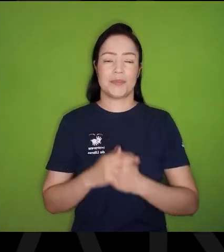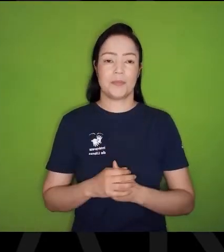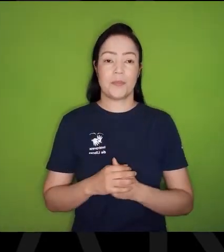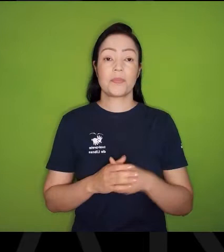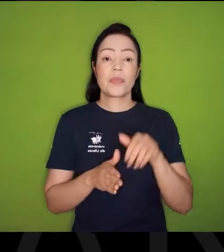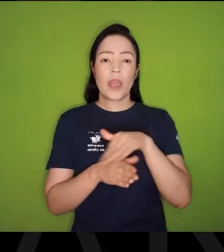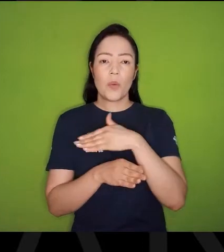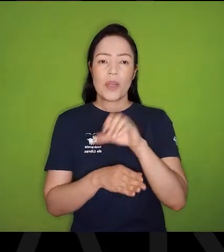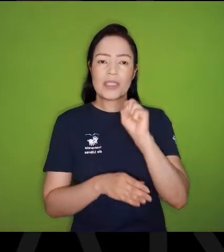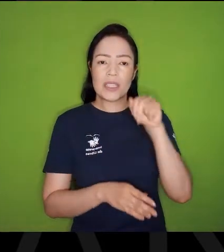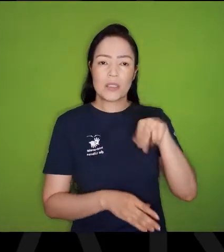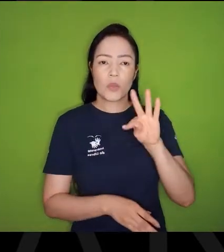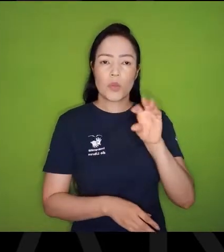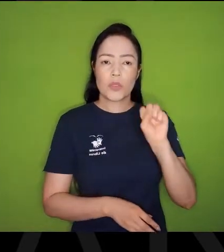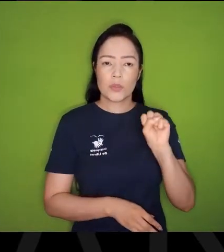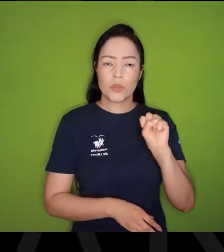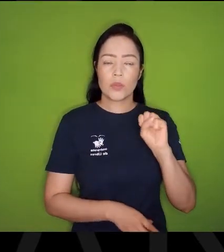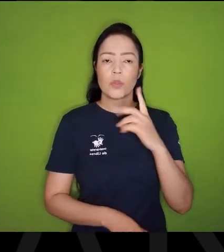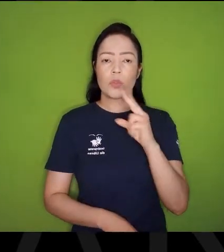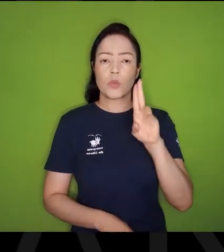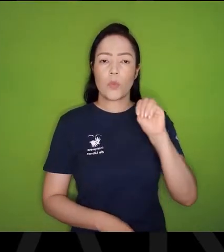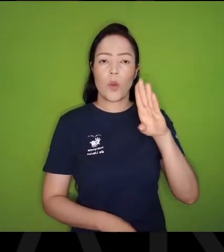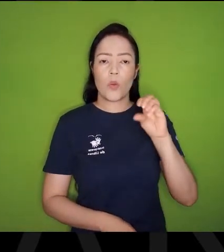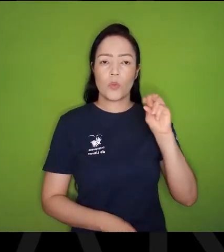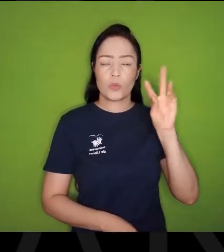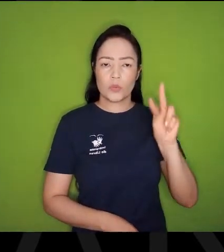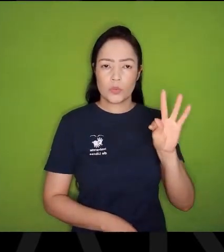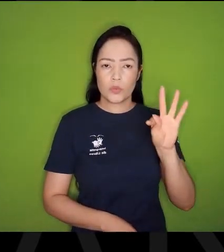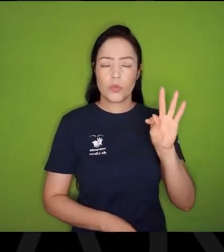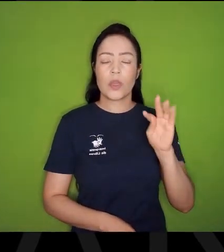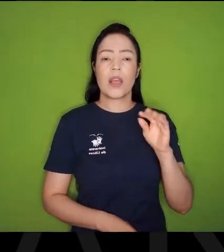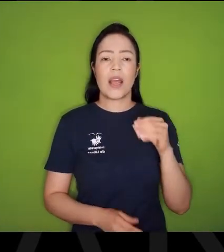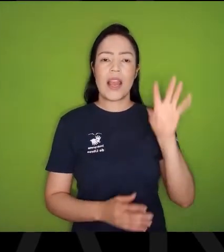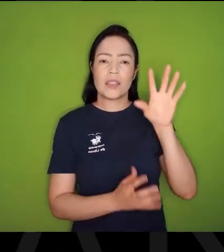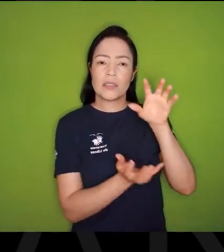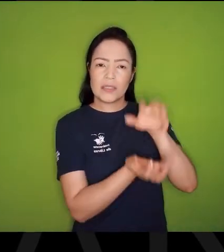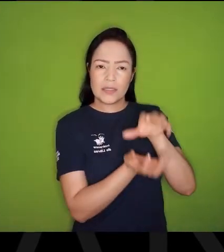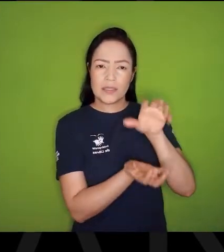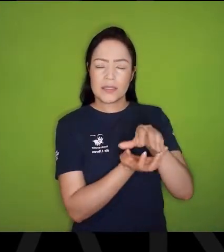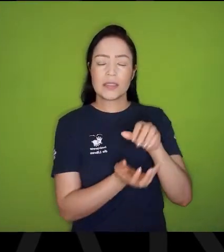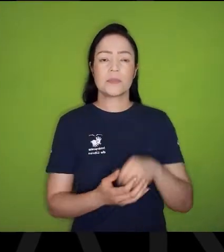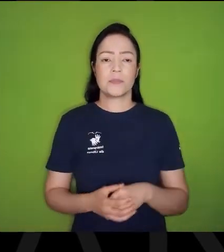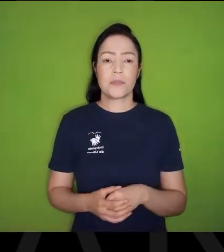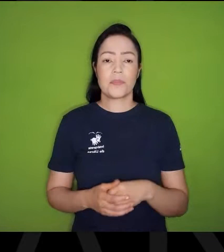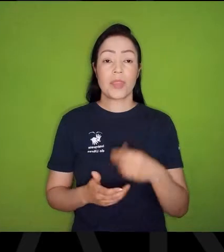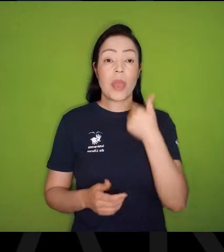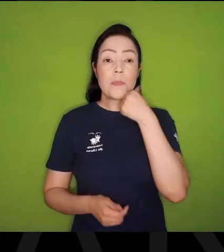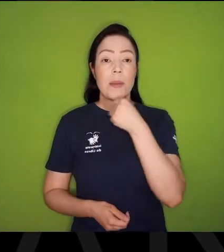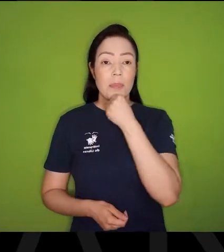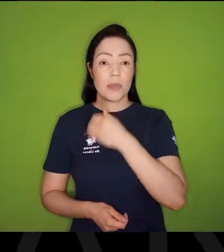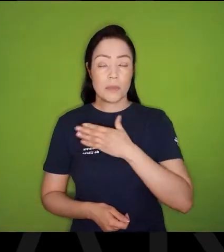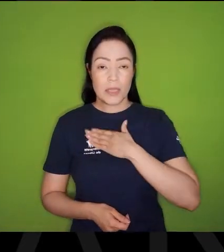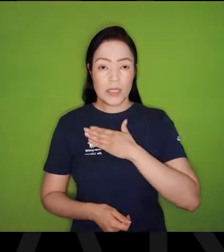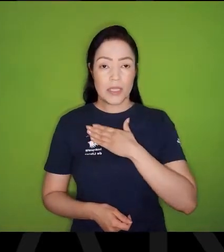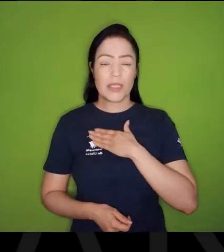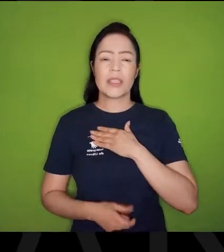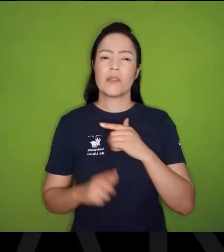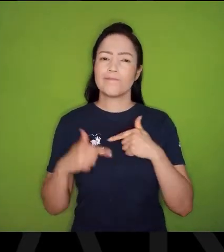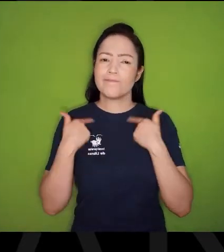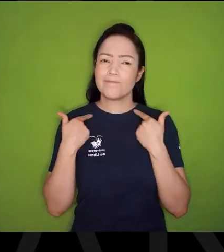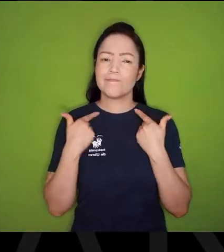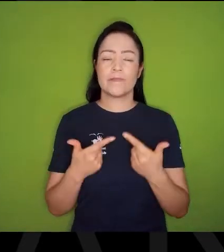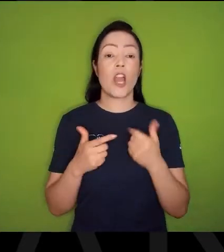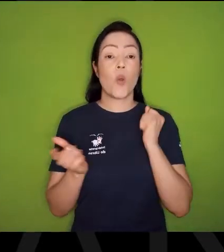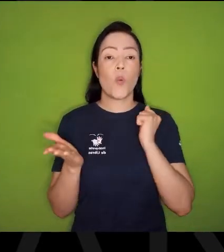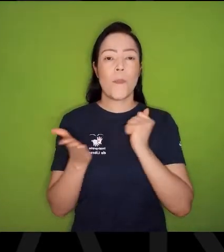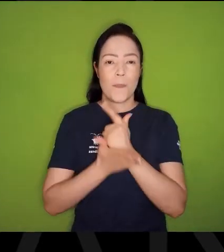Santos Dumont, No Recife, Bairro de Água Fria, A minha mãe, no maior sacrifício, Comprou,